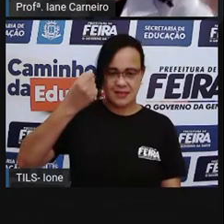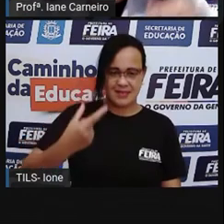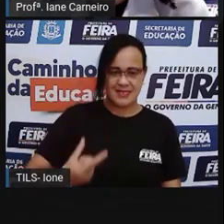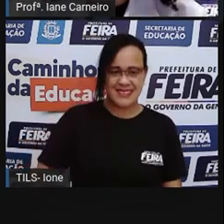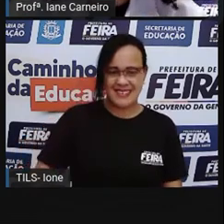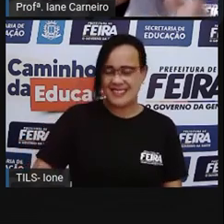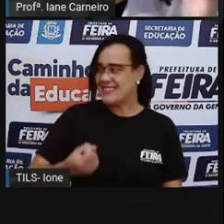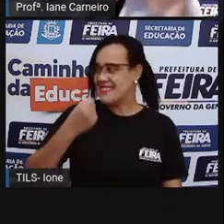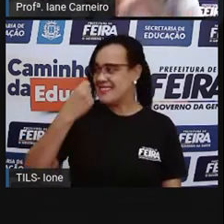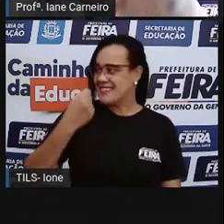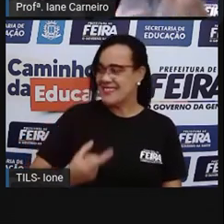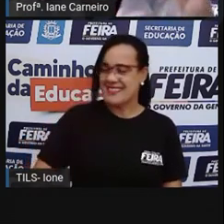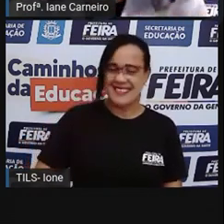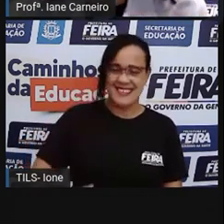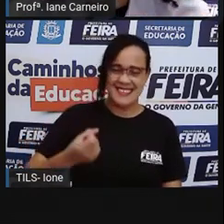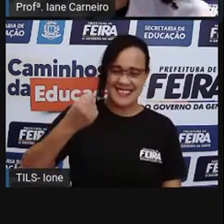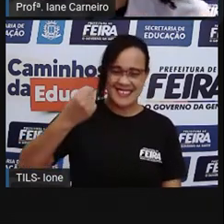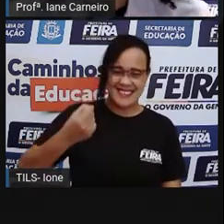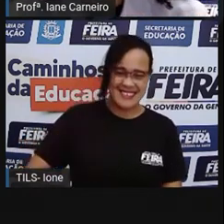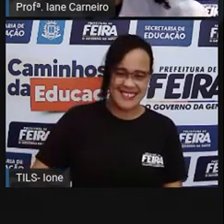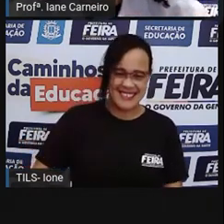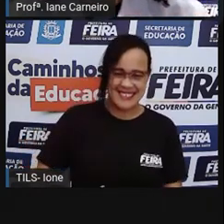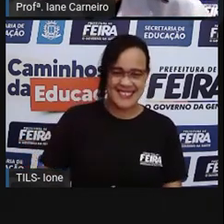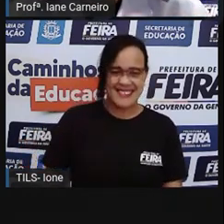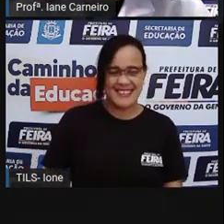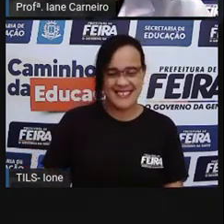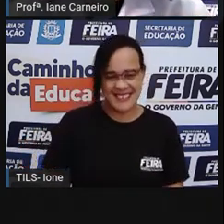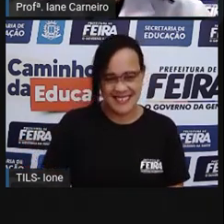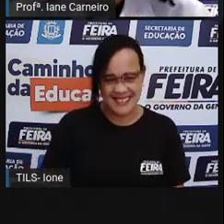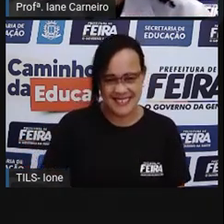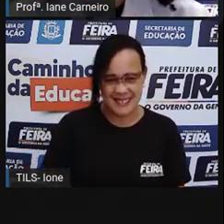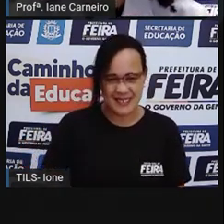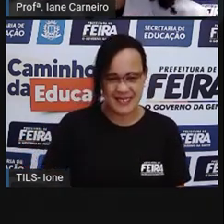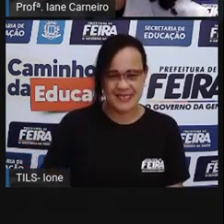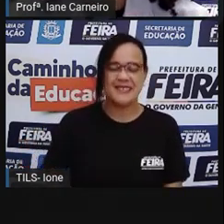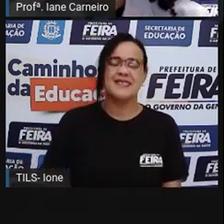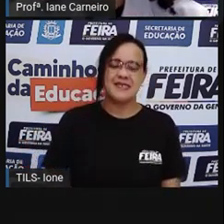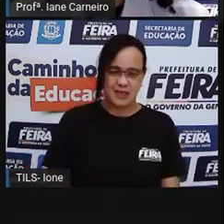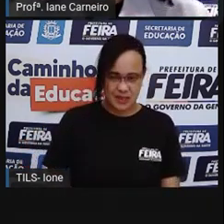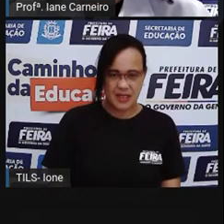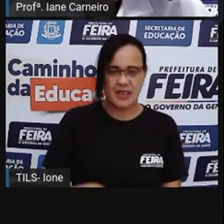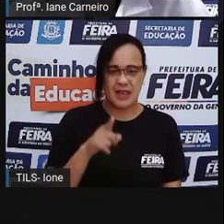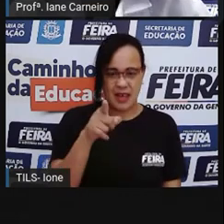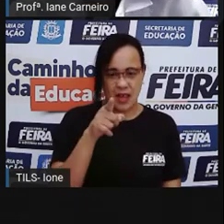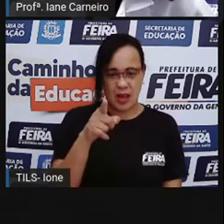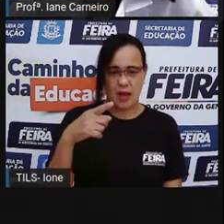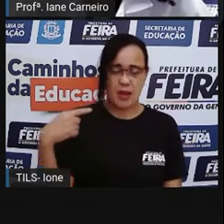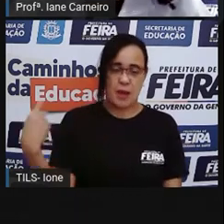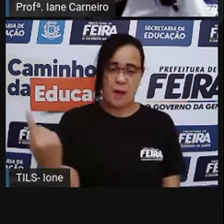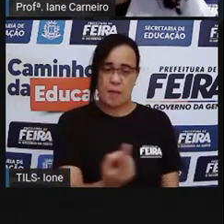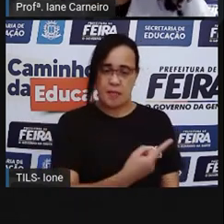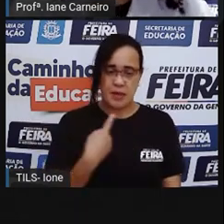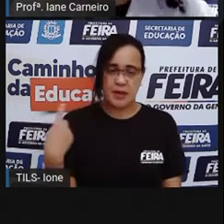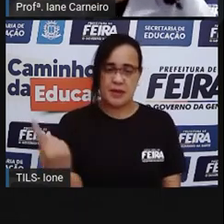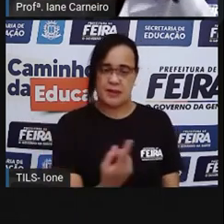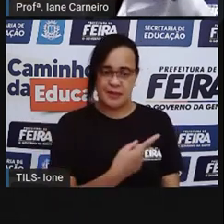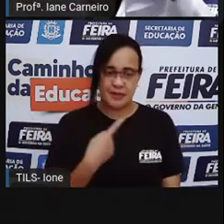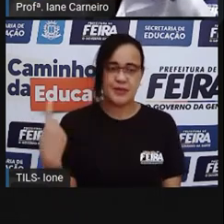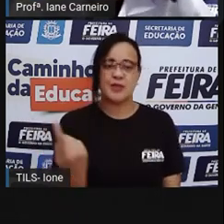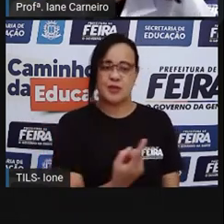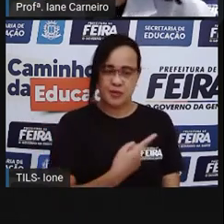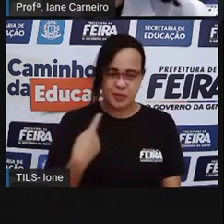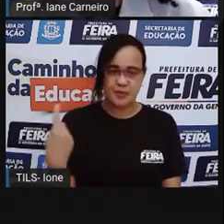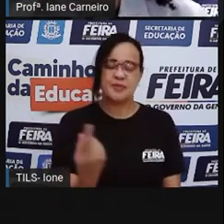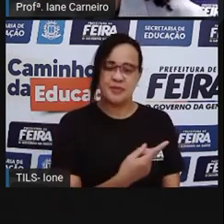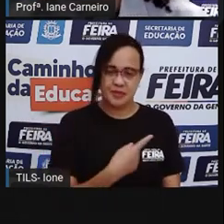ajudou a Pró, que a Pró estava trocando. Iô, iô com o pião. Esse é o pião. A gente joga e ele gira